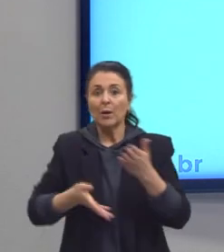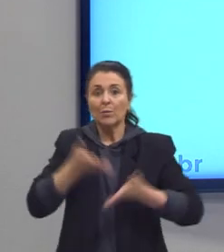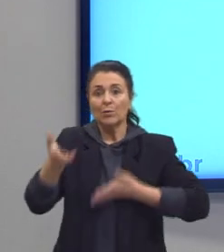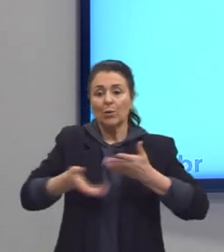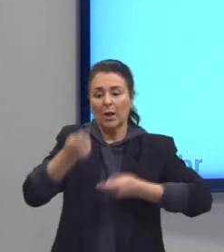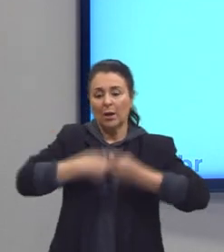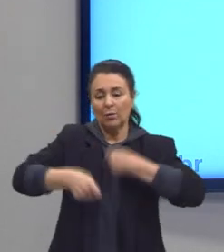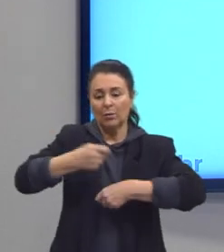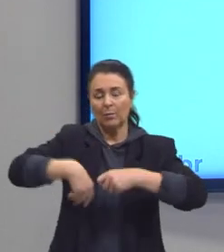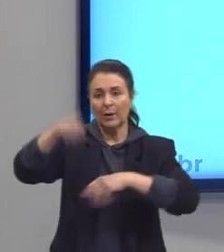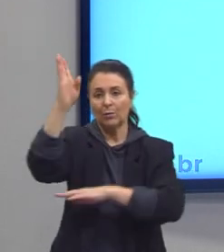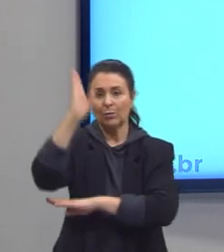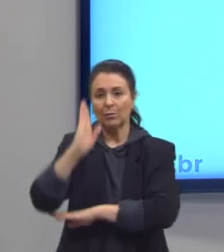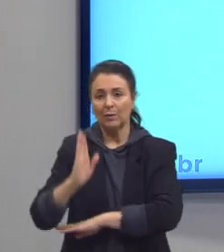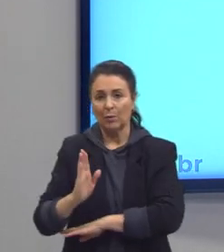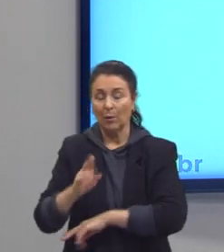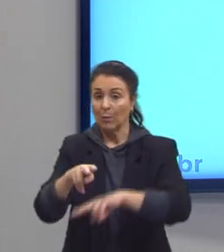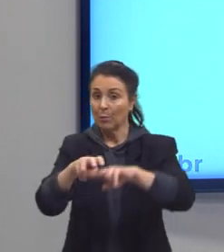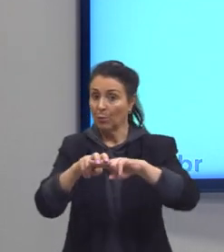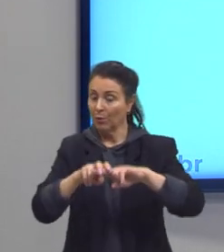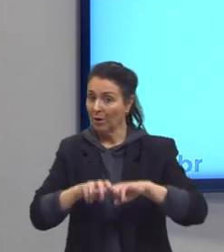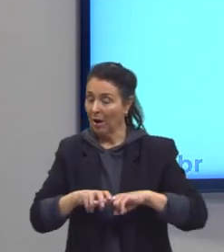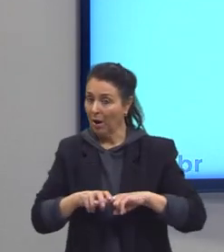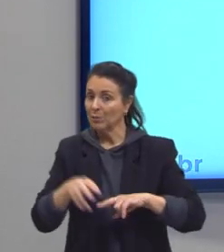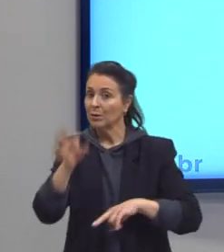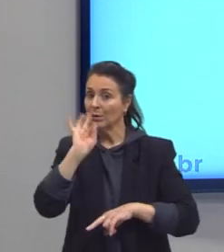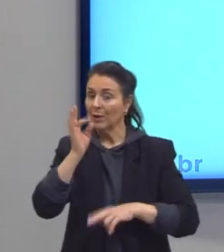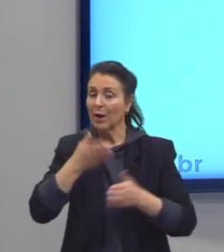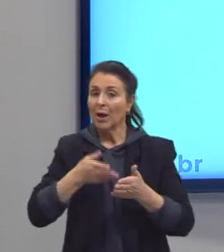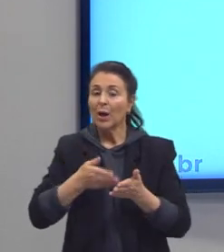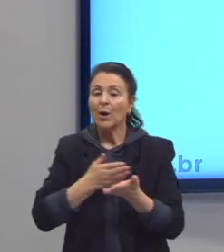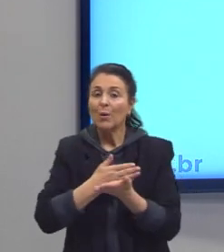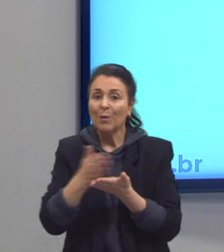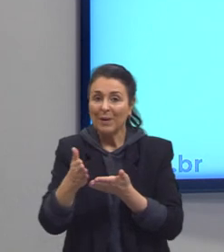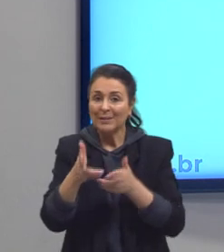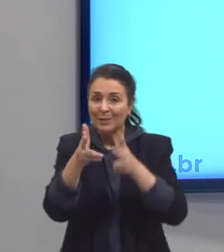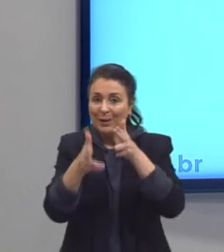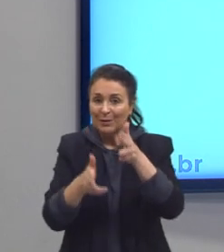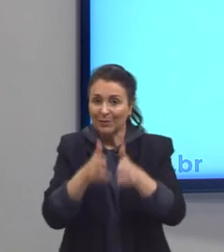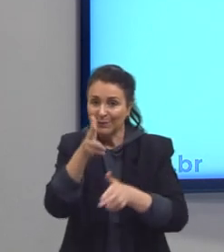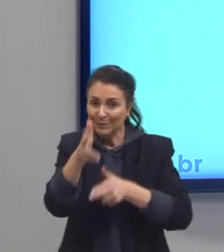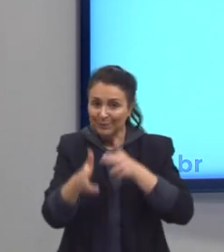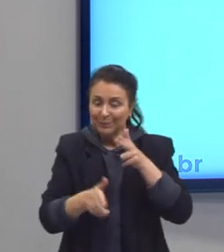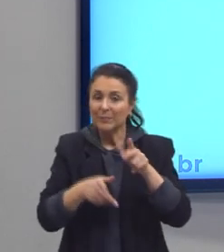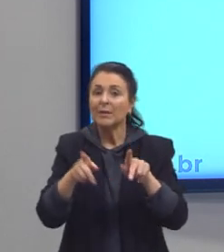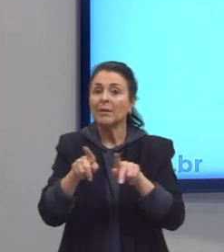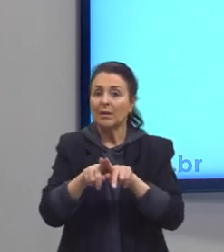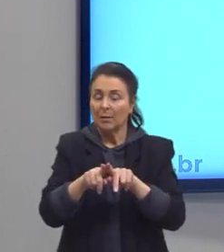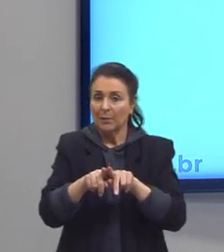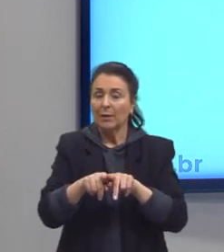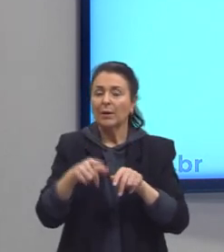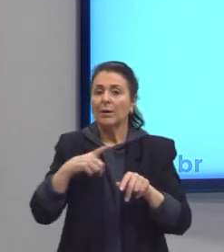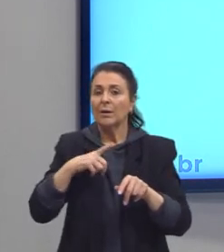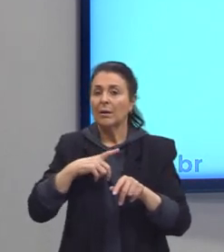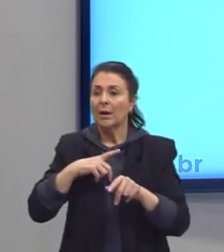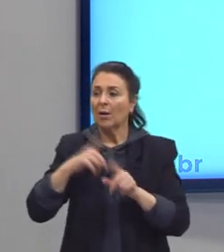diferente. Através do café, então, vem as ferrovias, começa um processo de integração no Brasil. A vinda dos imigrantes para